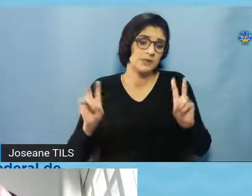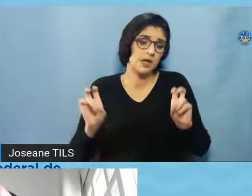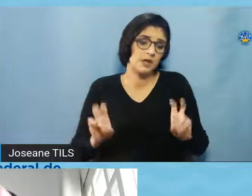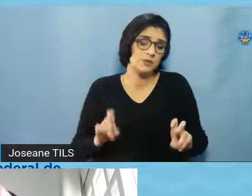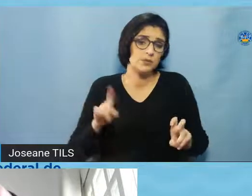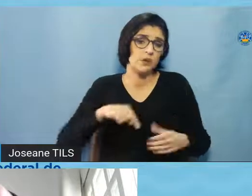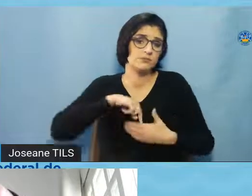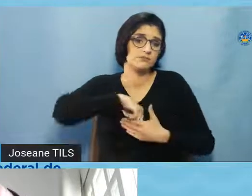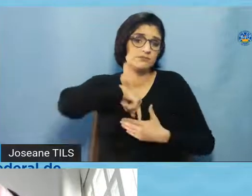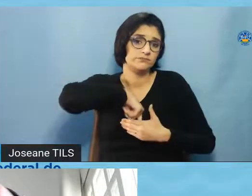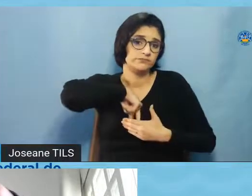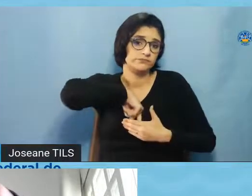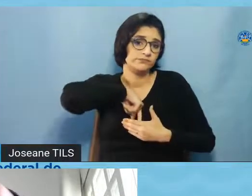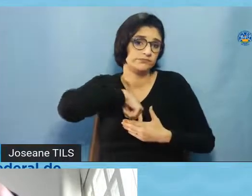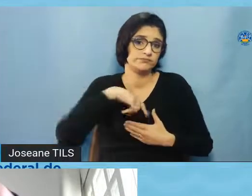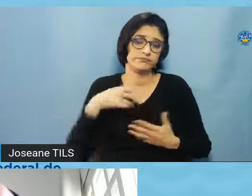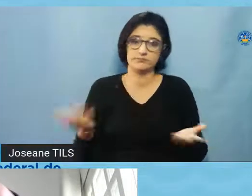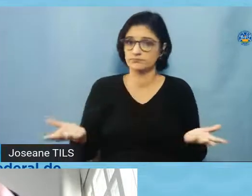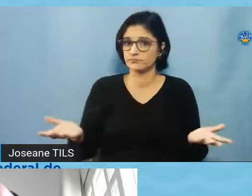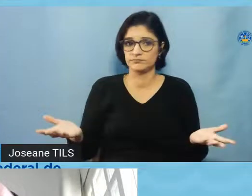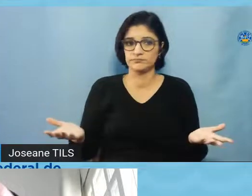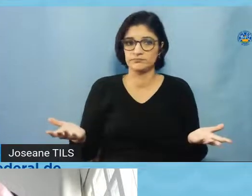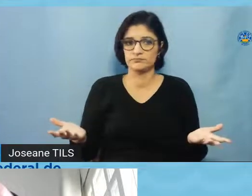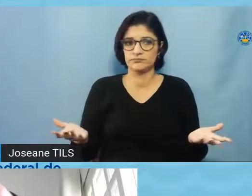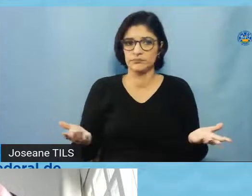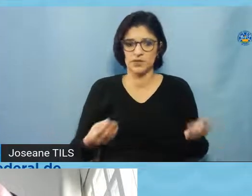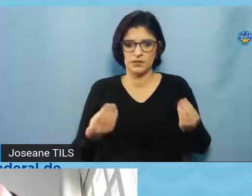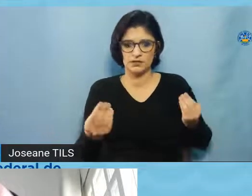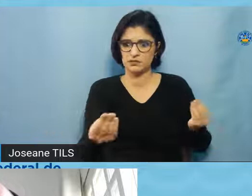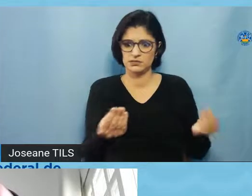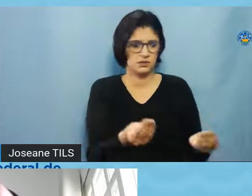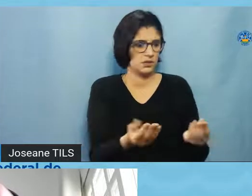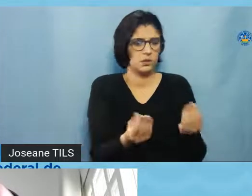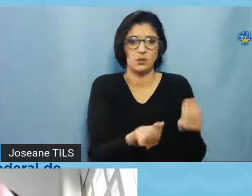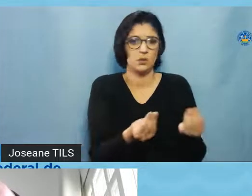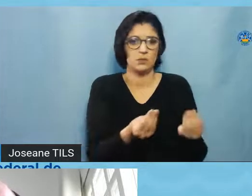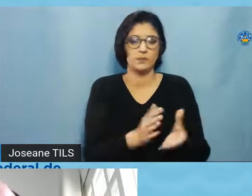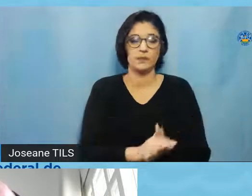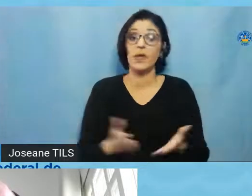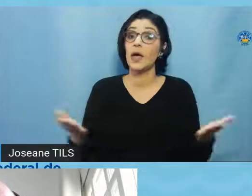isso não, as informações, elas não batiam, né? Hoje, nesse sistema nacional,